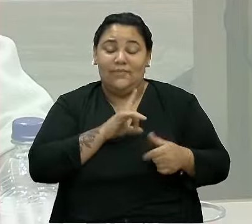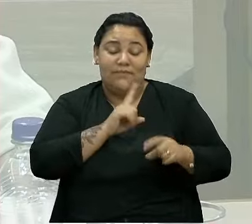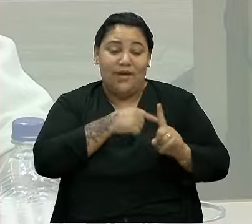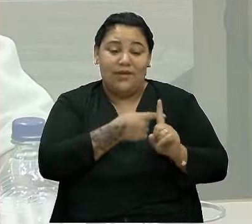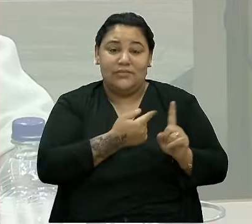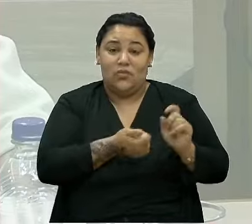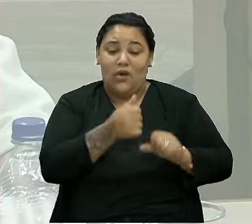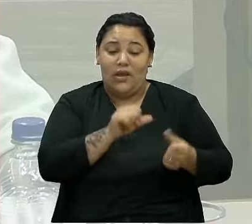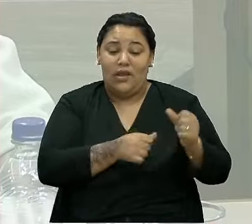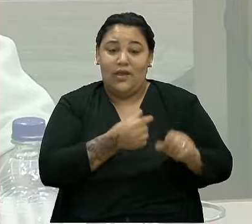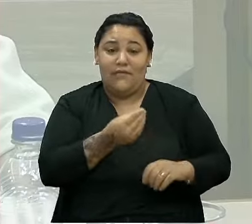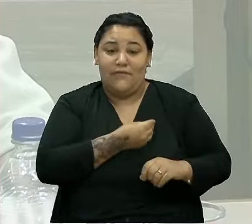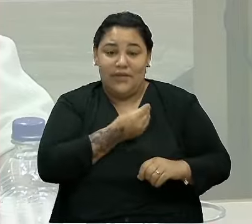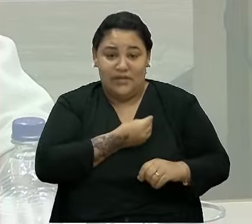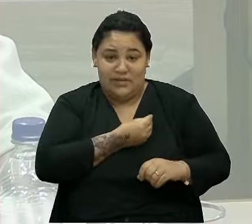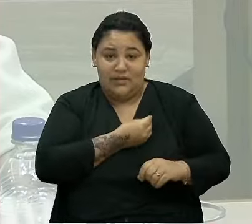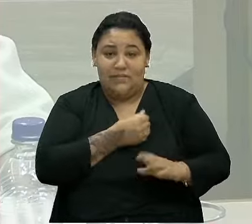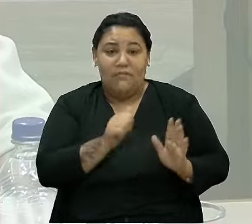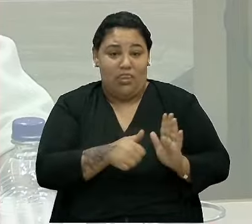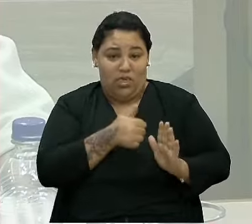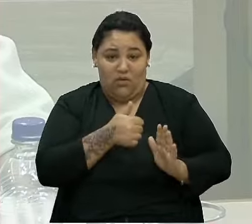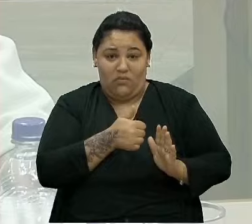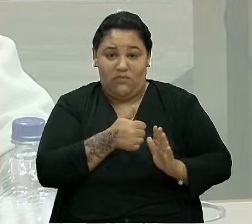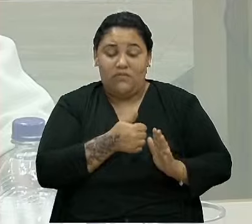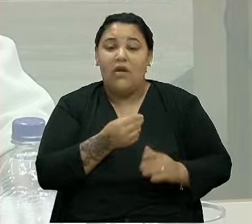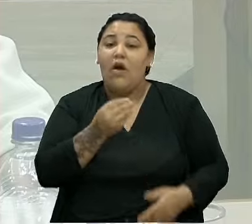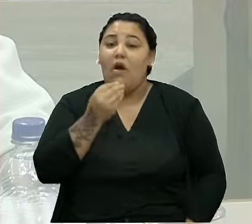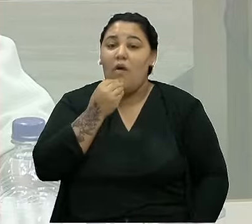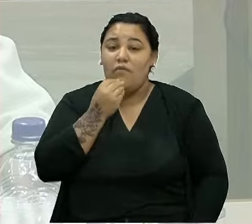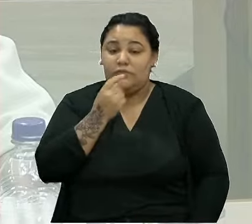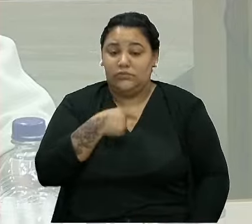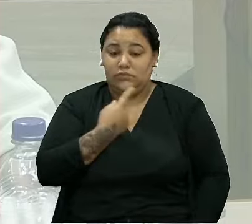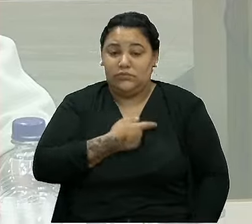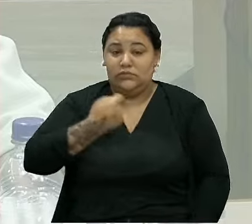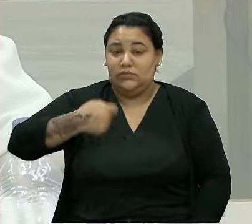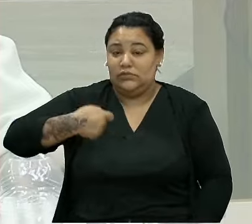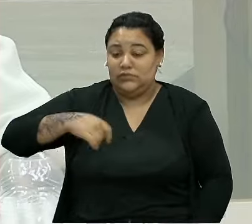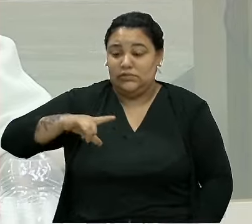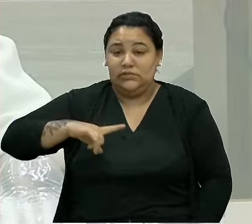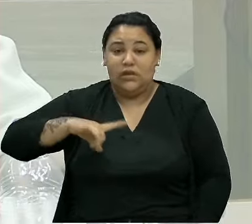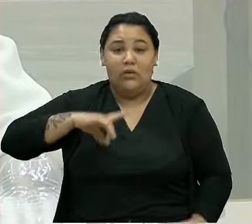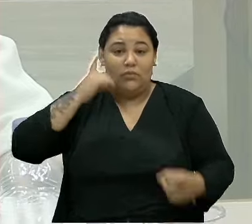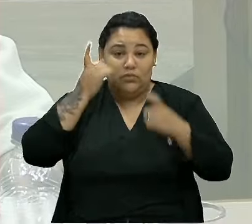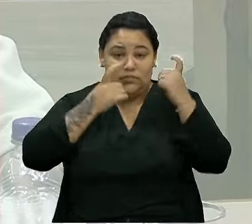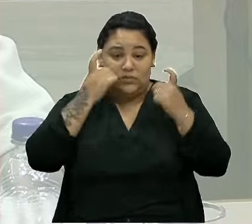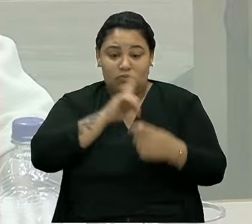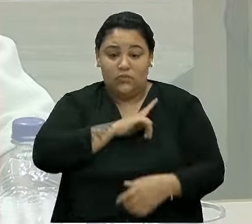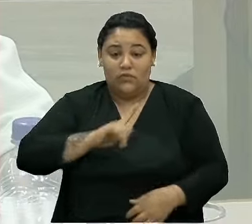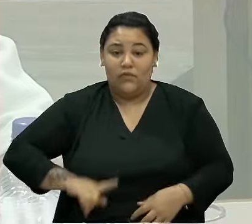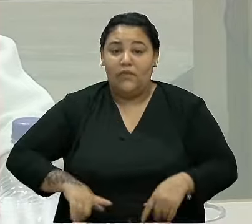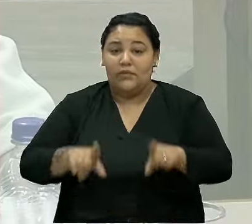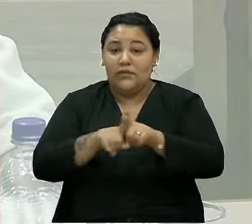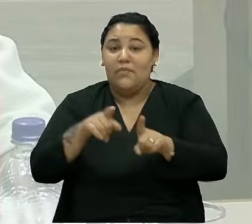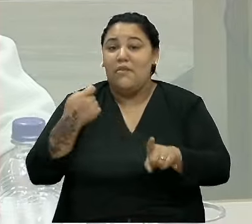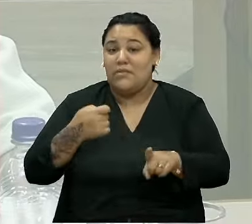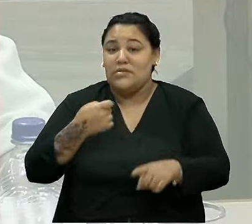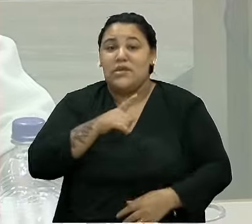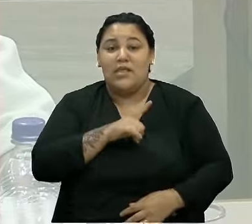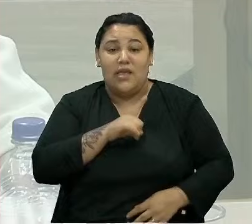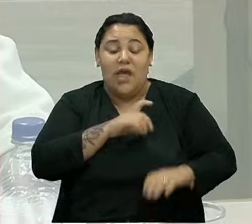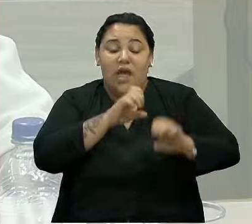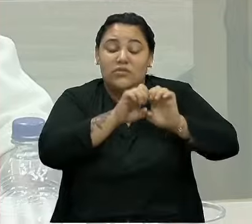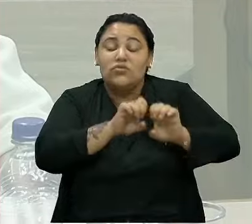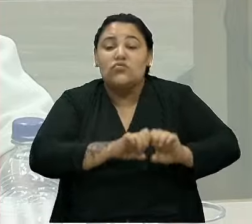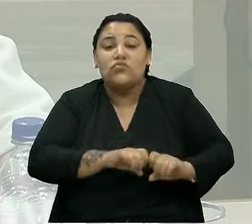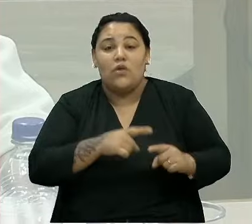de vida, produz mais. Agora, é claro que a gente precisa ter essa preocupação e o governo precisa ter essa estrutura,